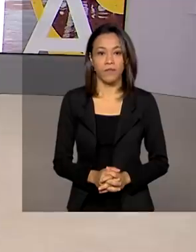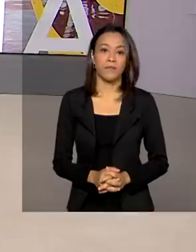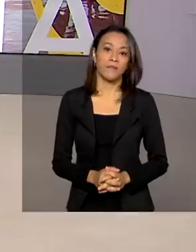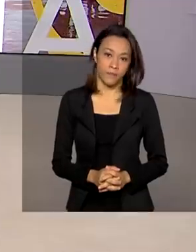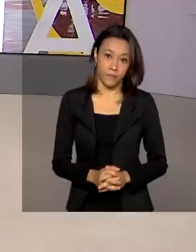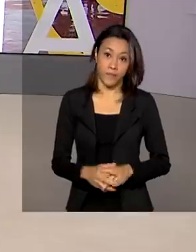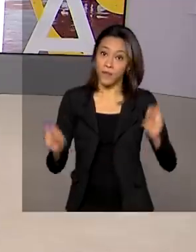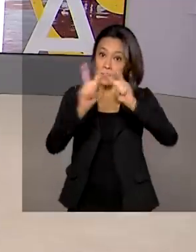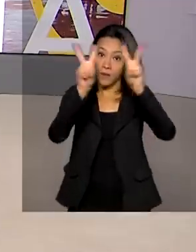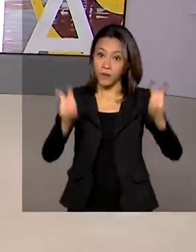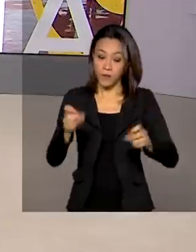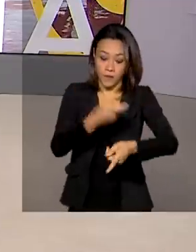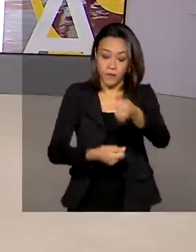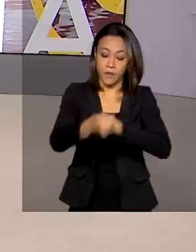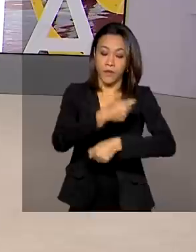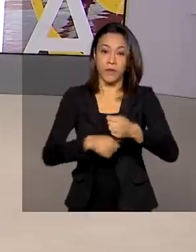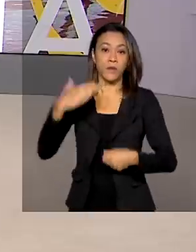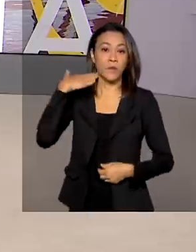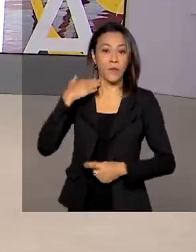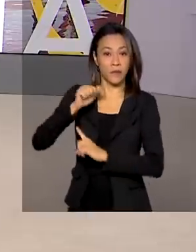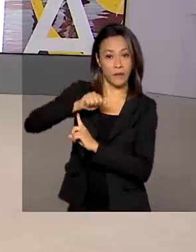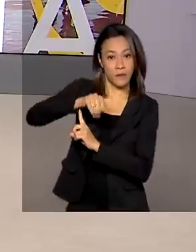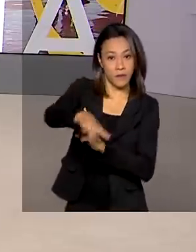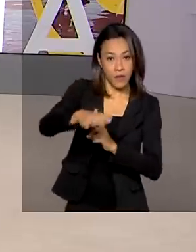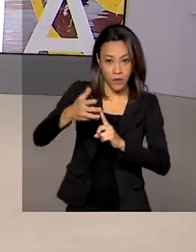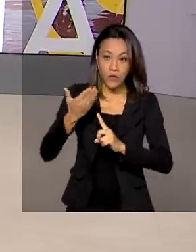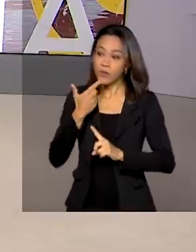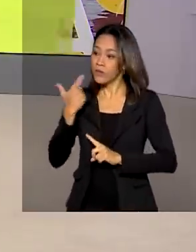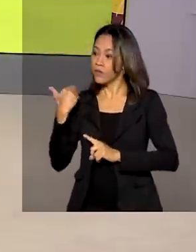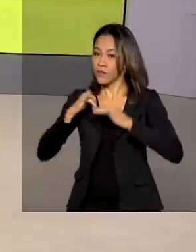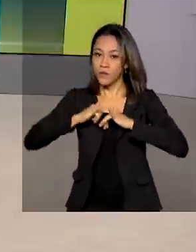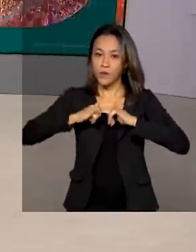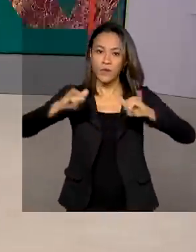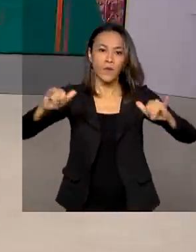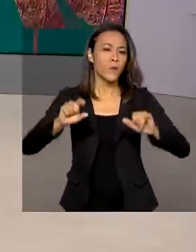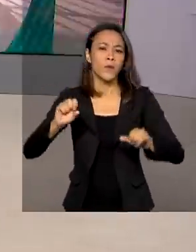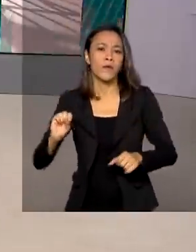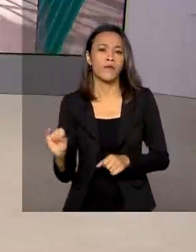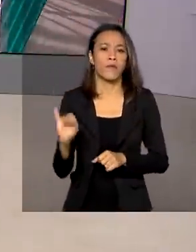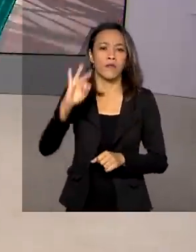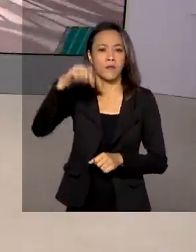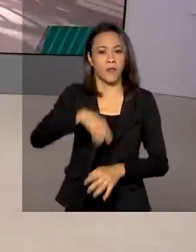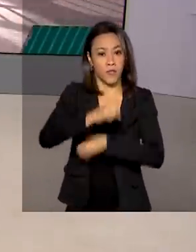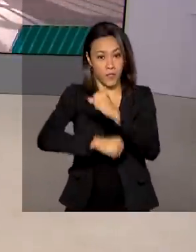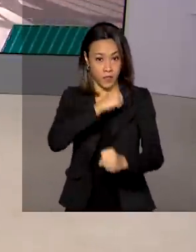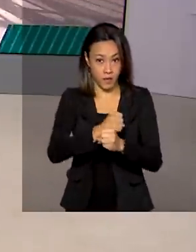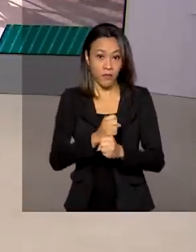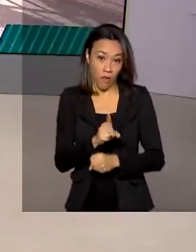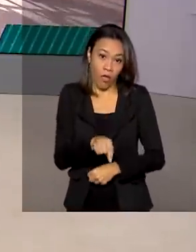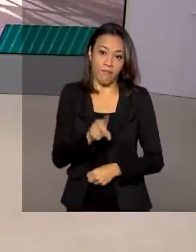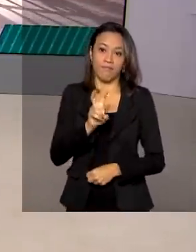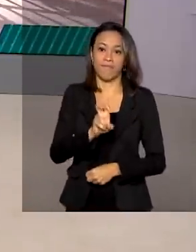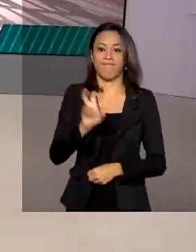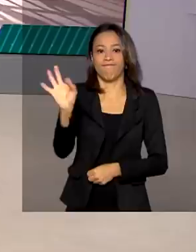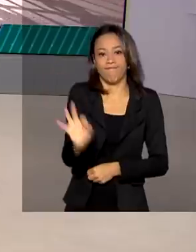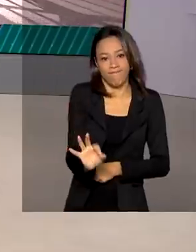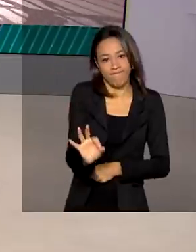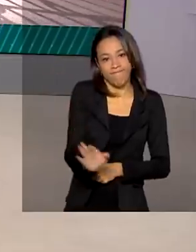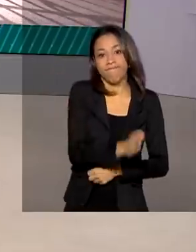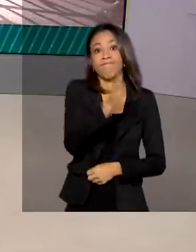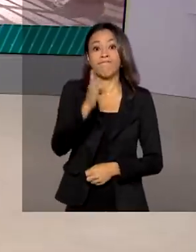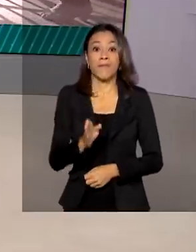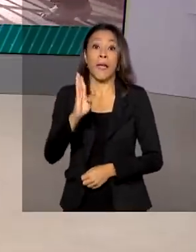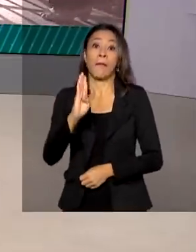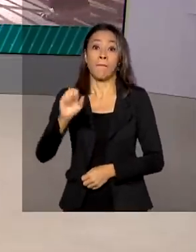Ainda sobre a economia, o Banco Central divulgou a projeção da inflação para este ano, que deve ficar em 5%. A balança